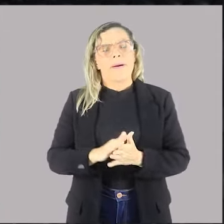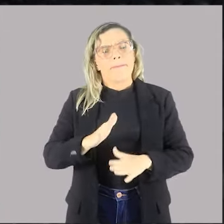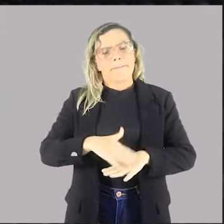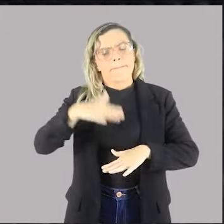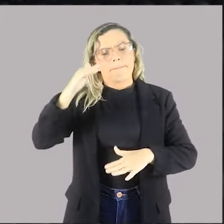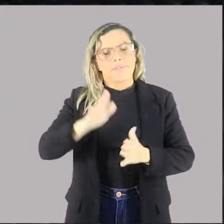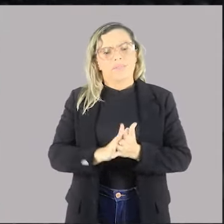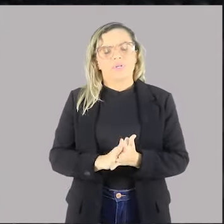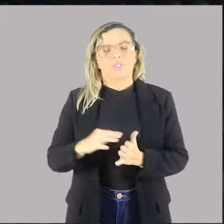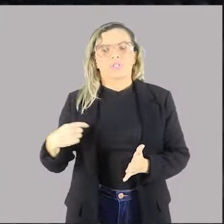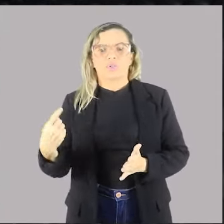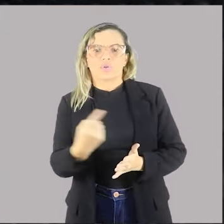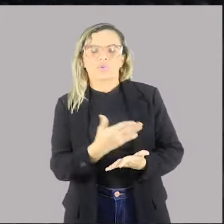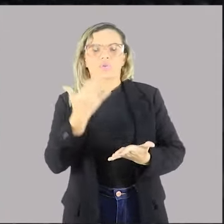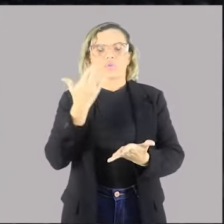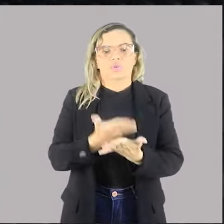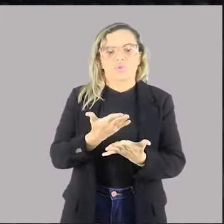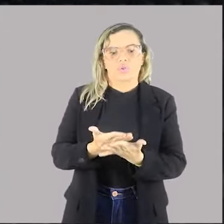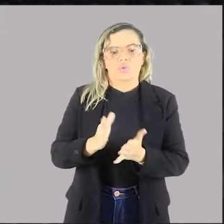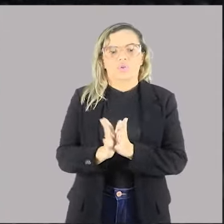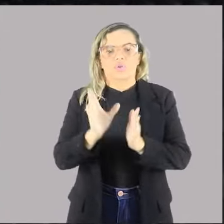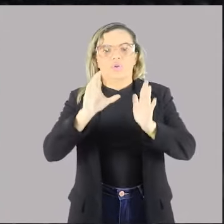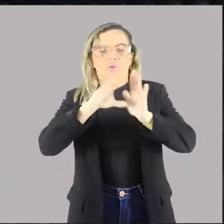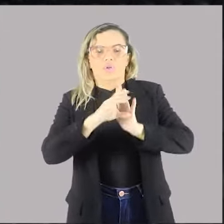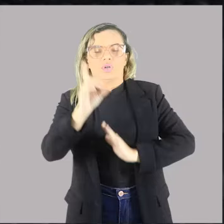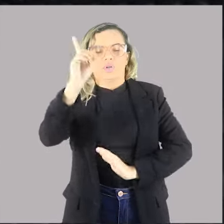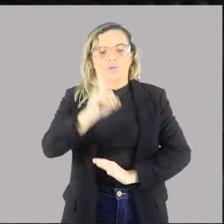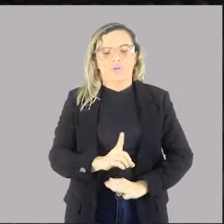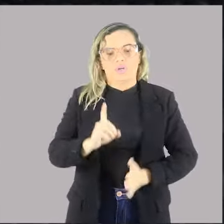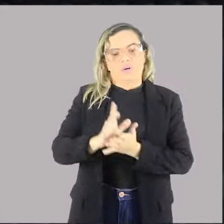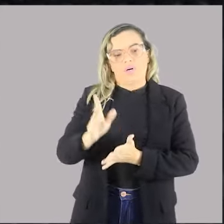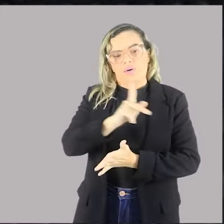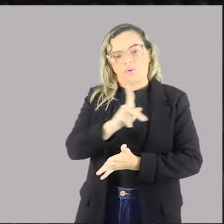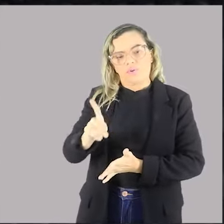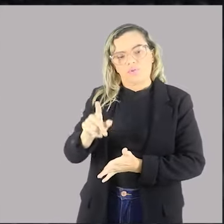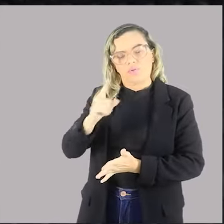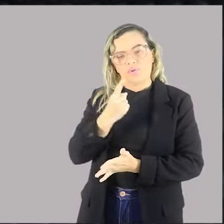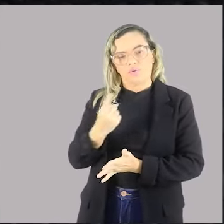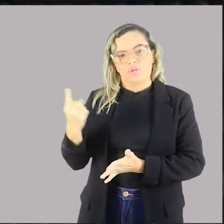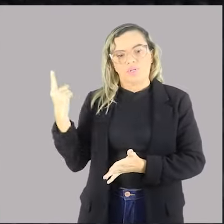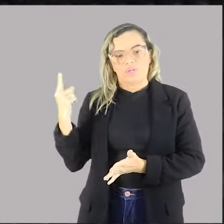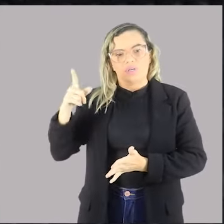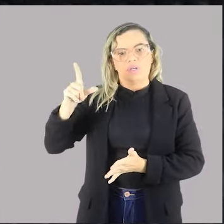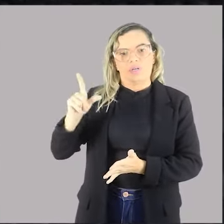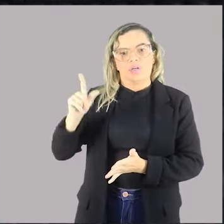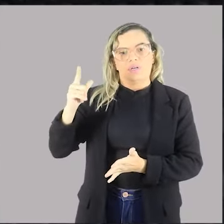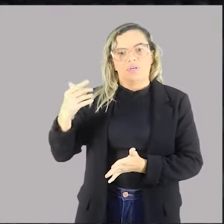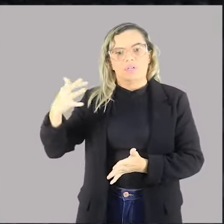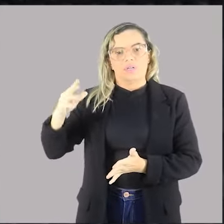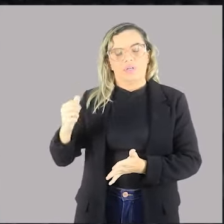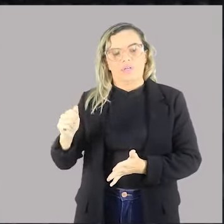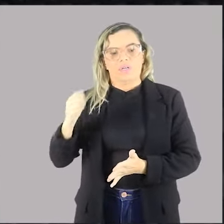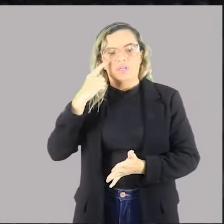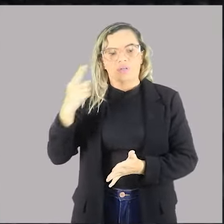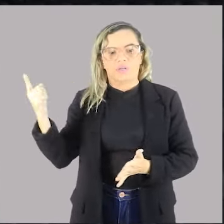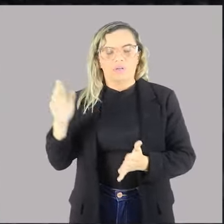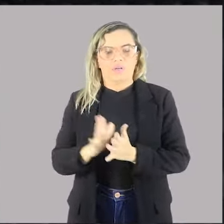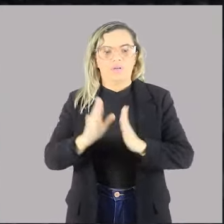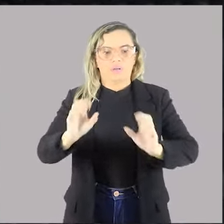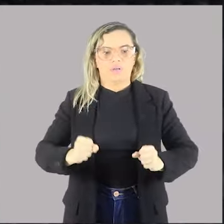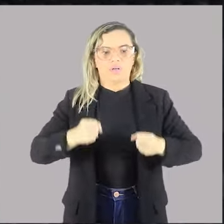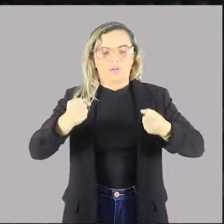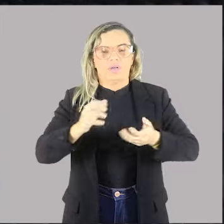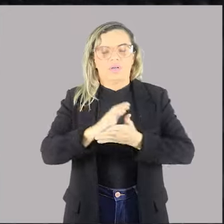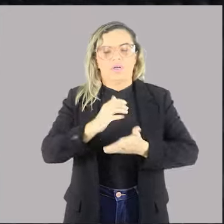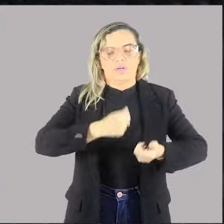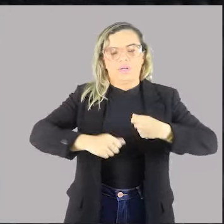Vamos iniciar aulas de noções do direito. Eu sou a professora Glenda e hoje nós vamos trabalhar os poderes da administração ou